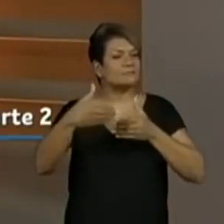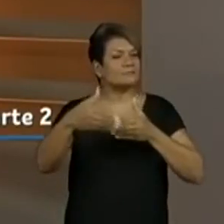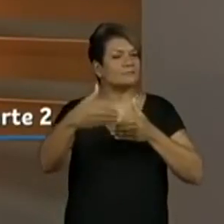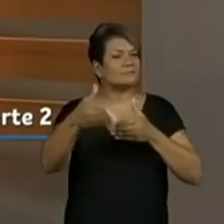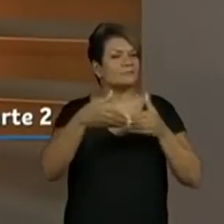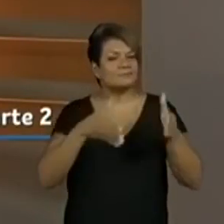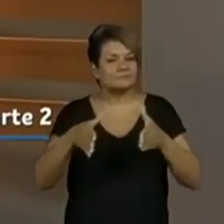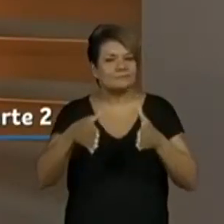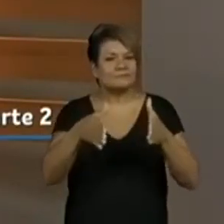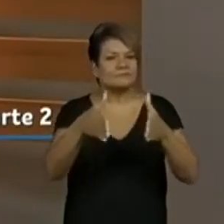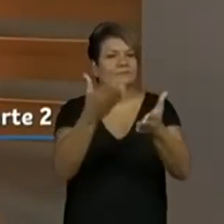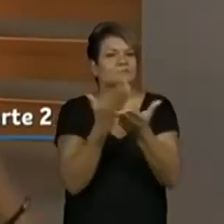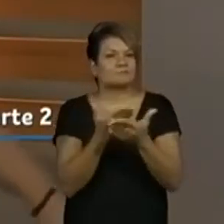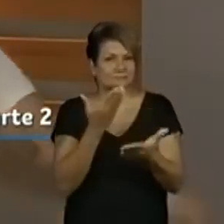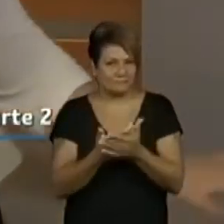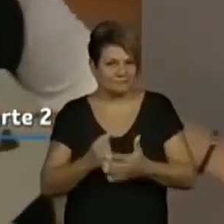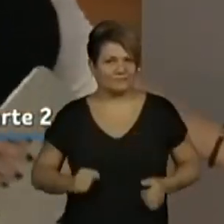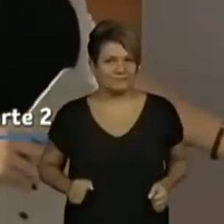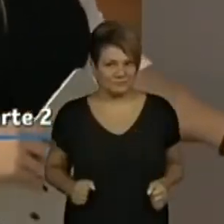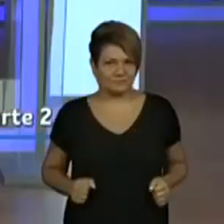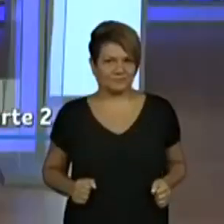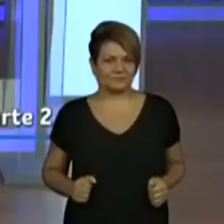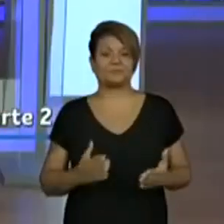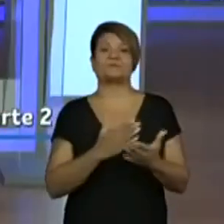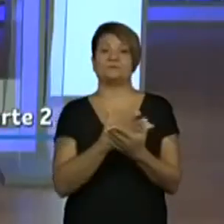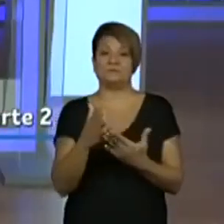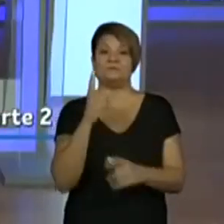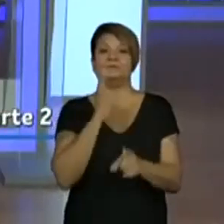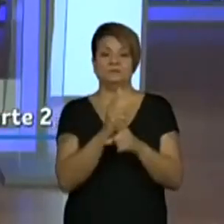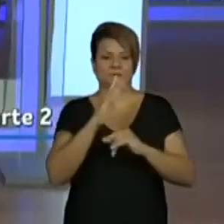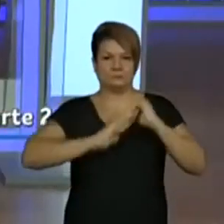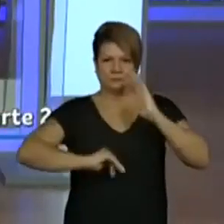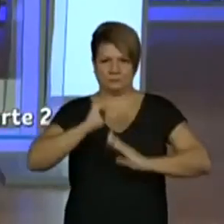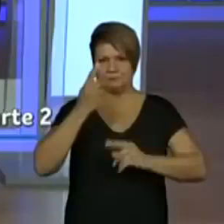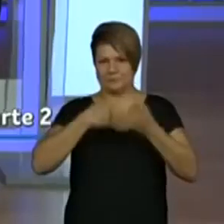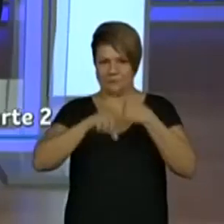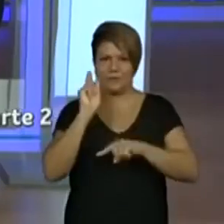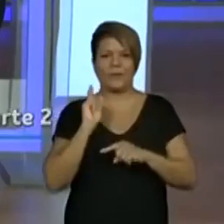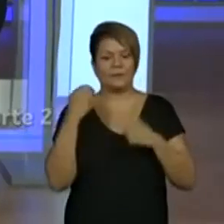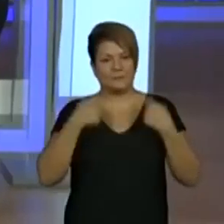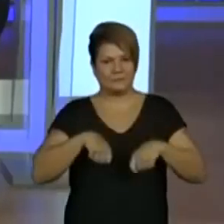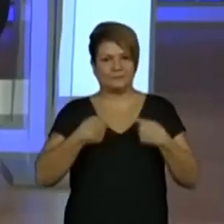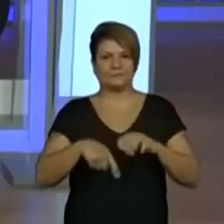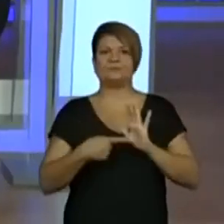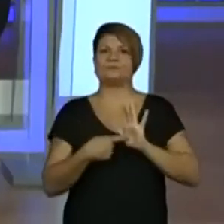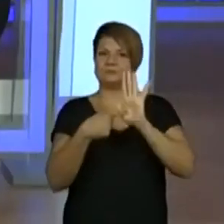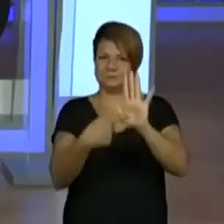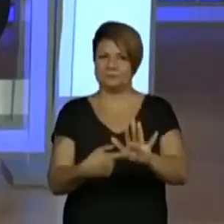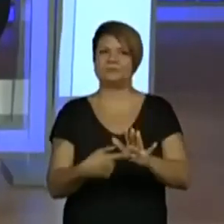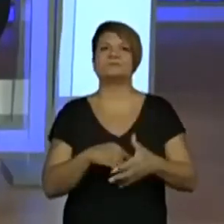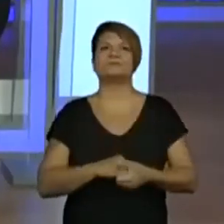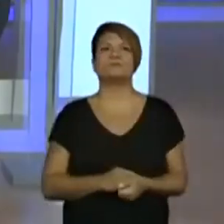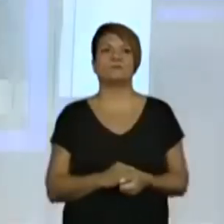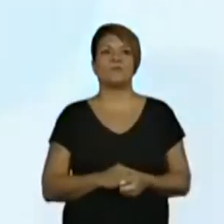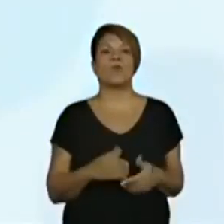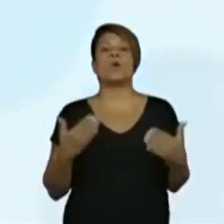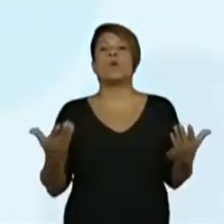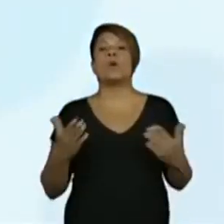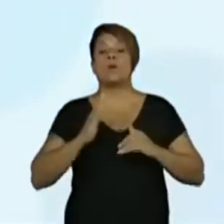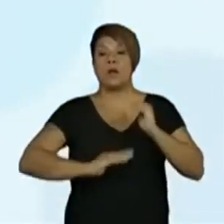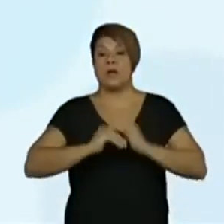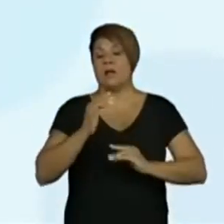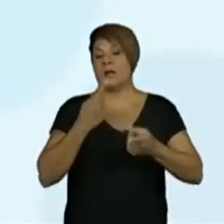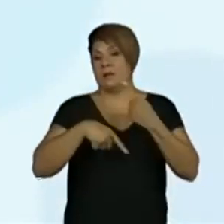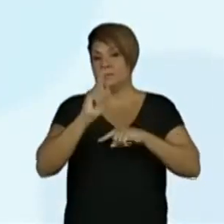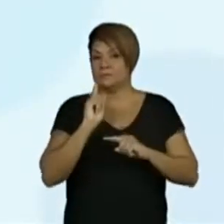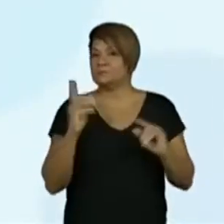caminho vai a nossa aula? Então, vamos começar a descobrir pela habilidade que a gente precisa apresentar. Qual é a habilidade que nós